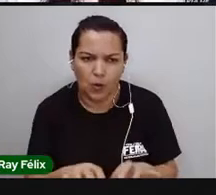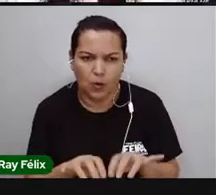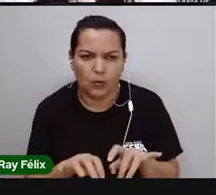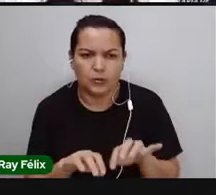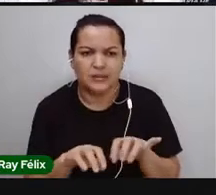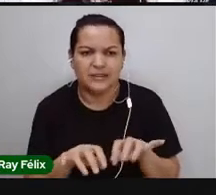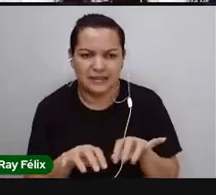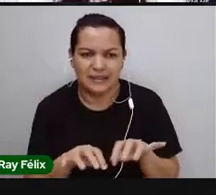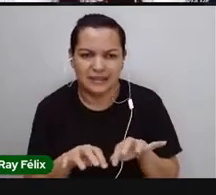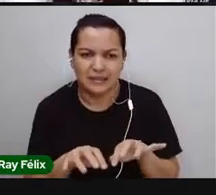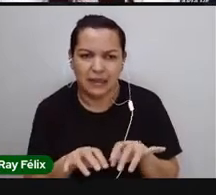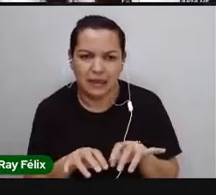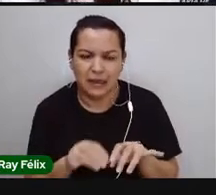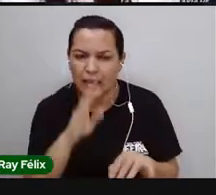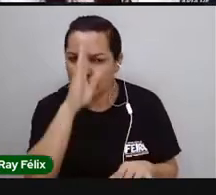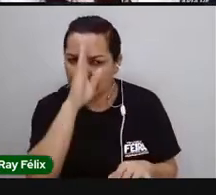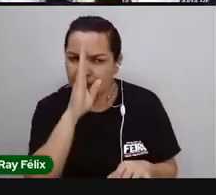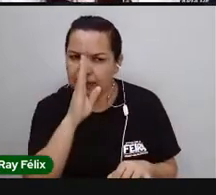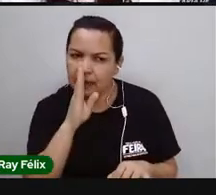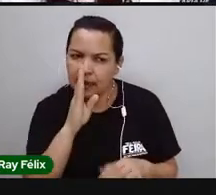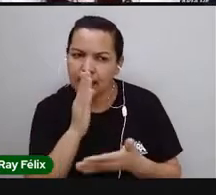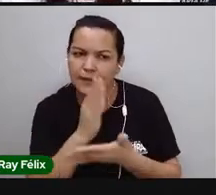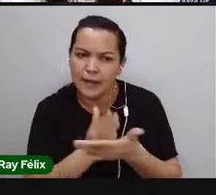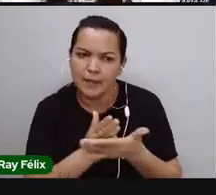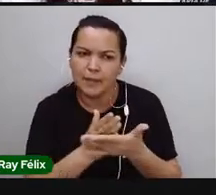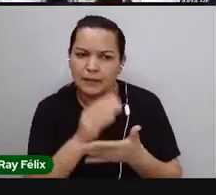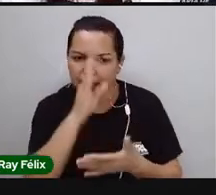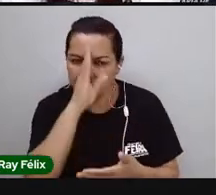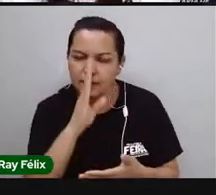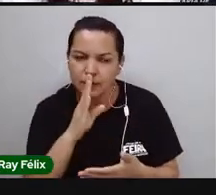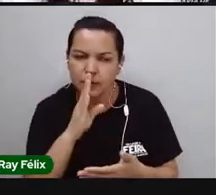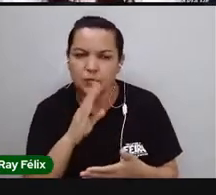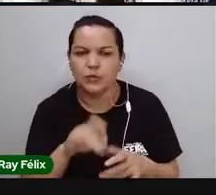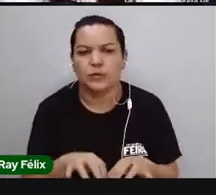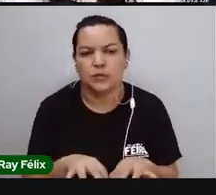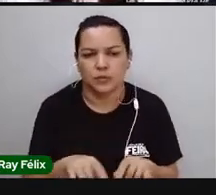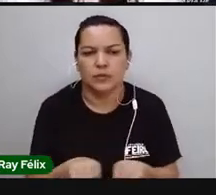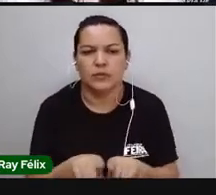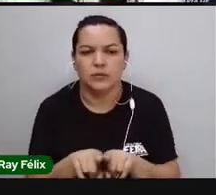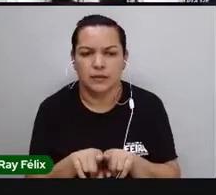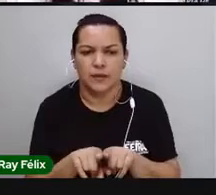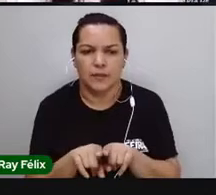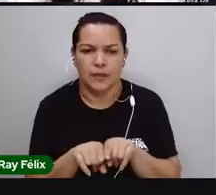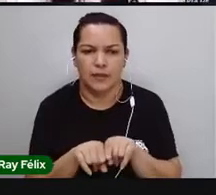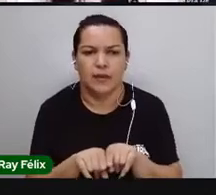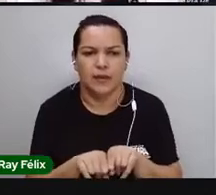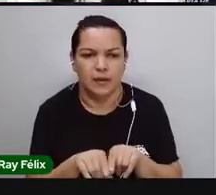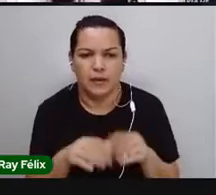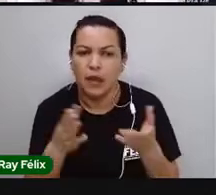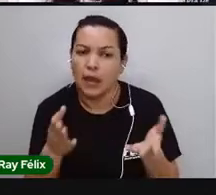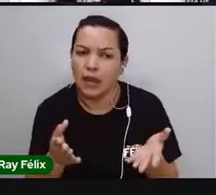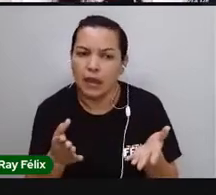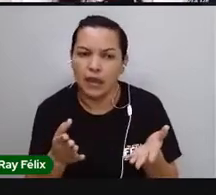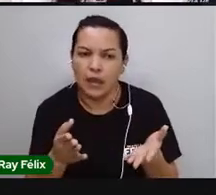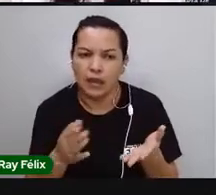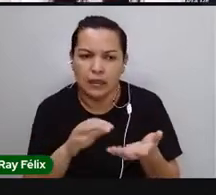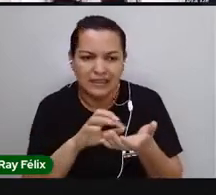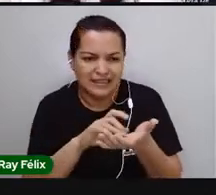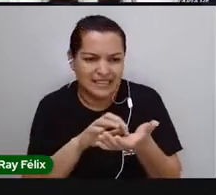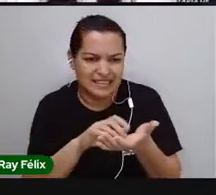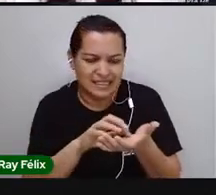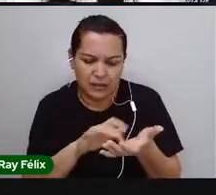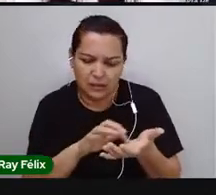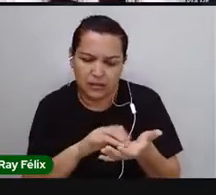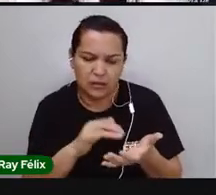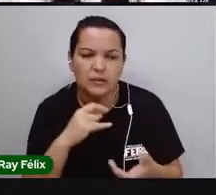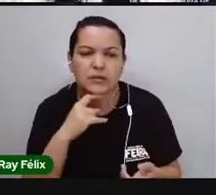uma parte gratuita e pode acessar pelo computador também, tá? Não dá para acessar ela pelo celular. Então